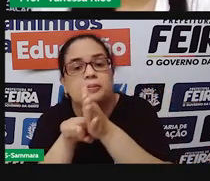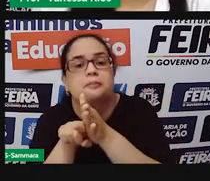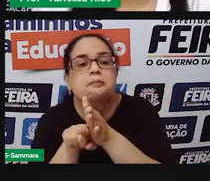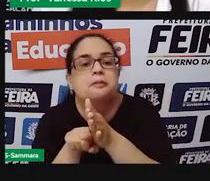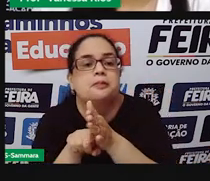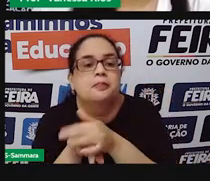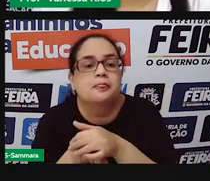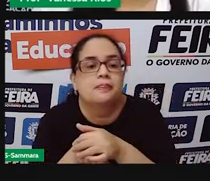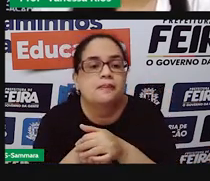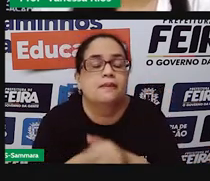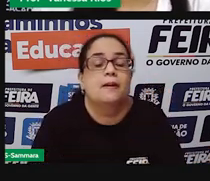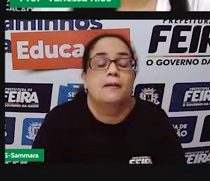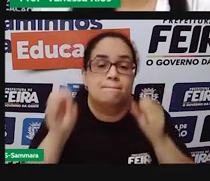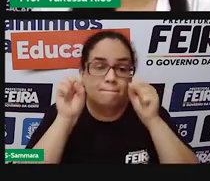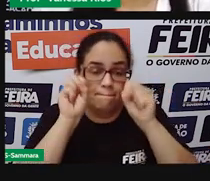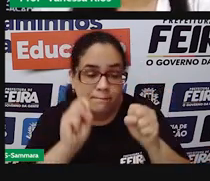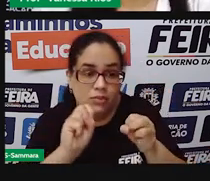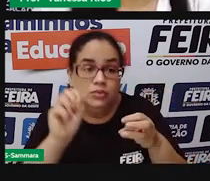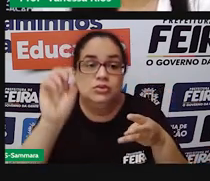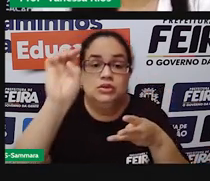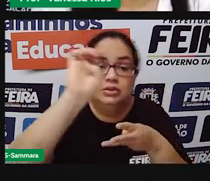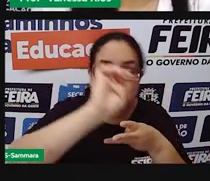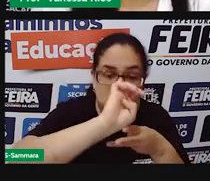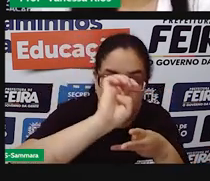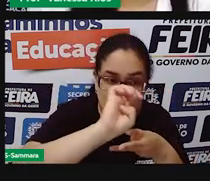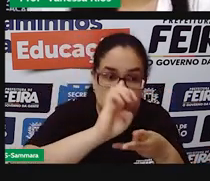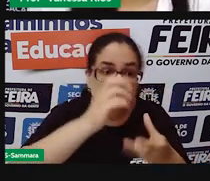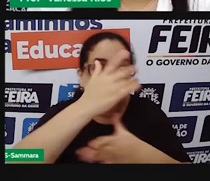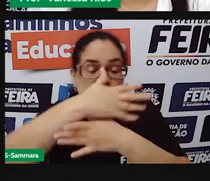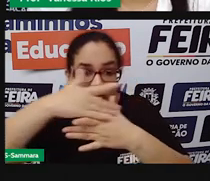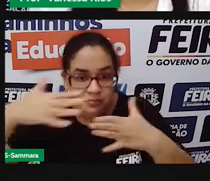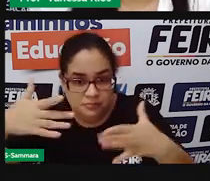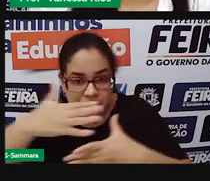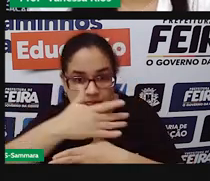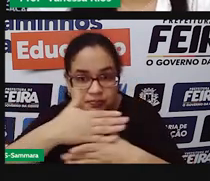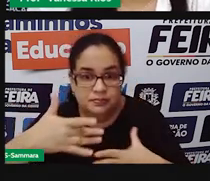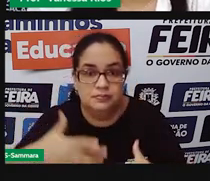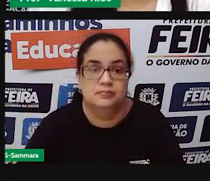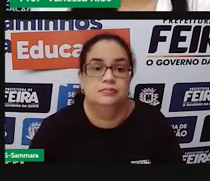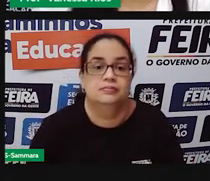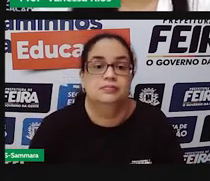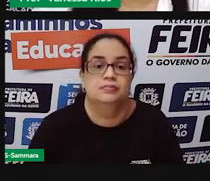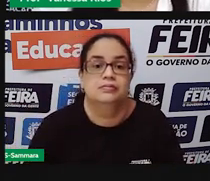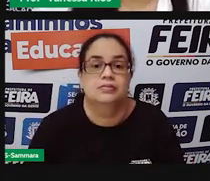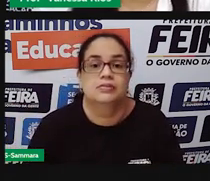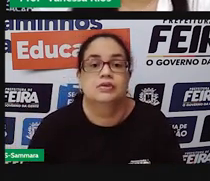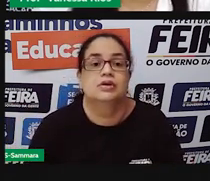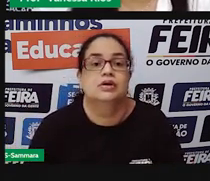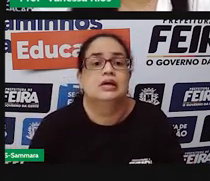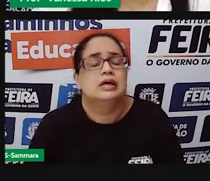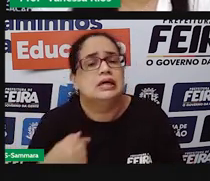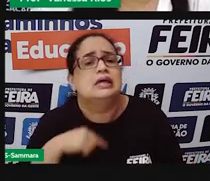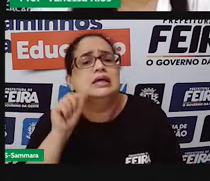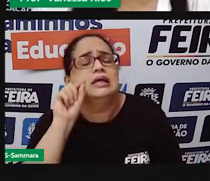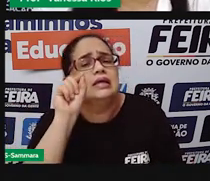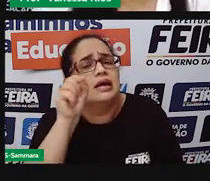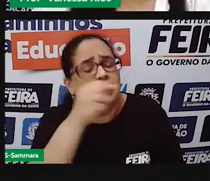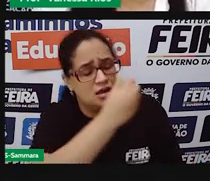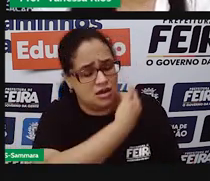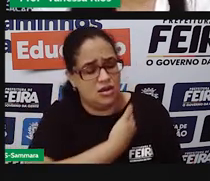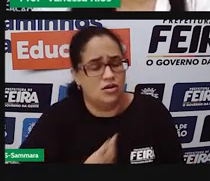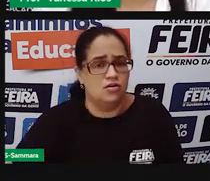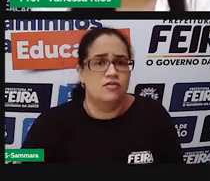trabalho do executivo municipal, ou seja, o trabalho do prefeito. E aí, quem é que